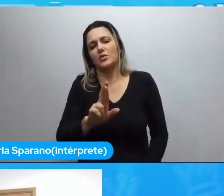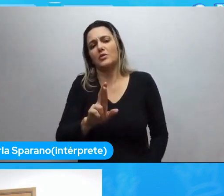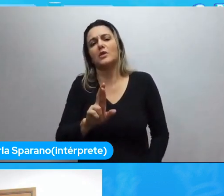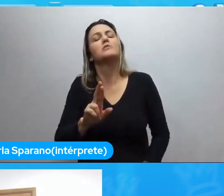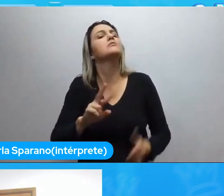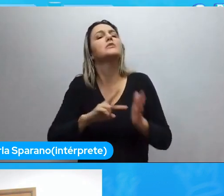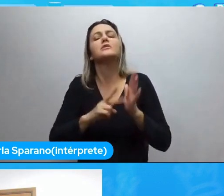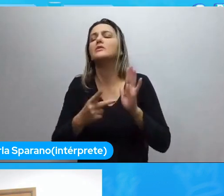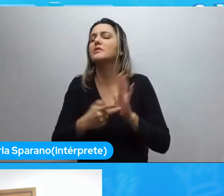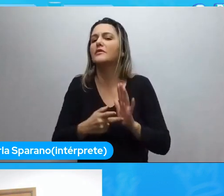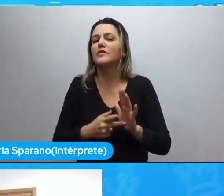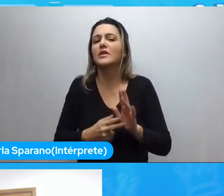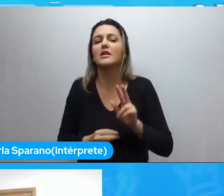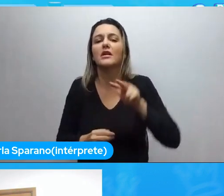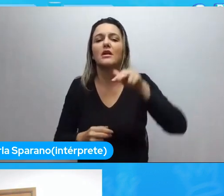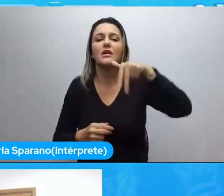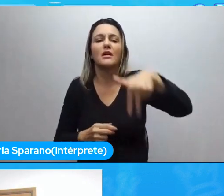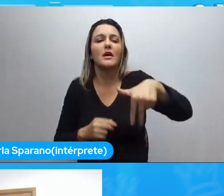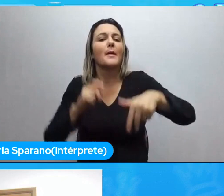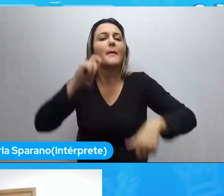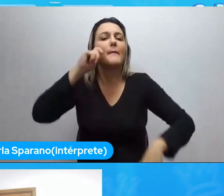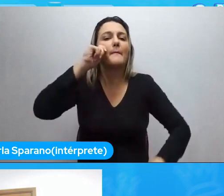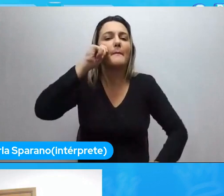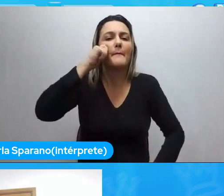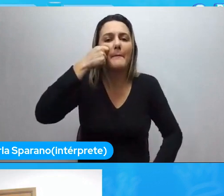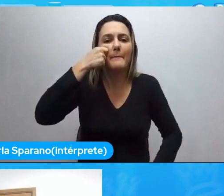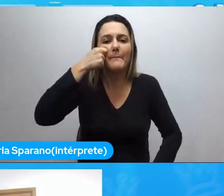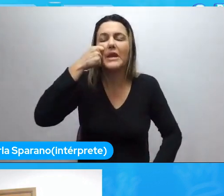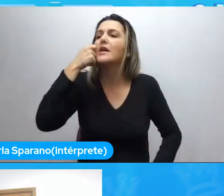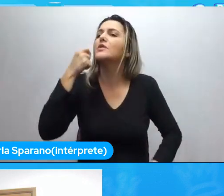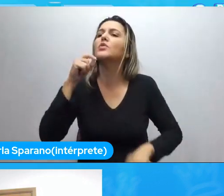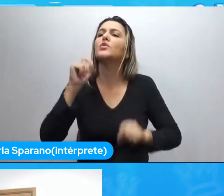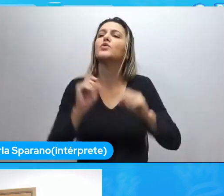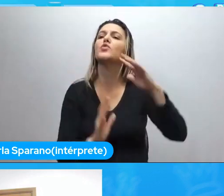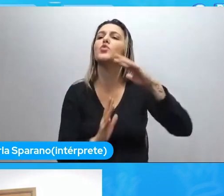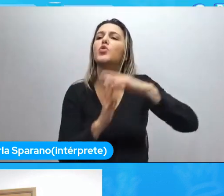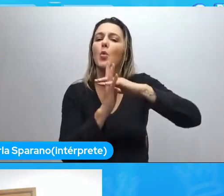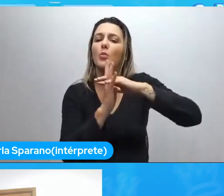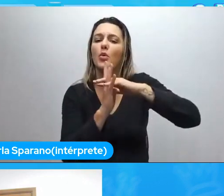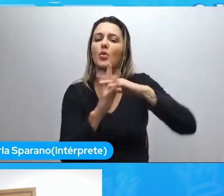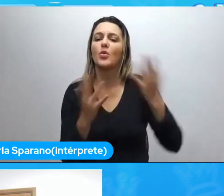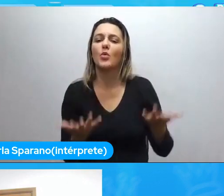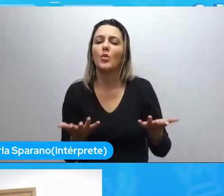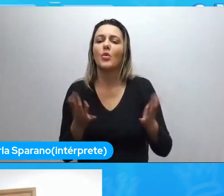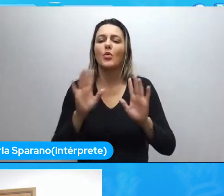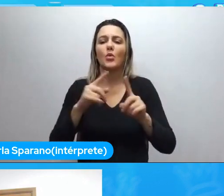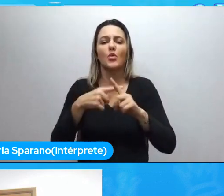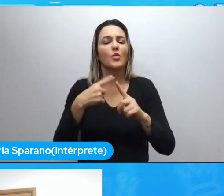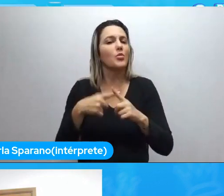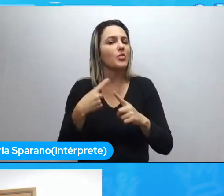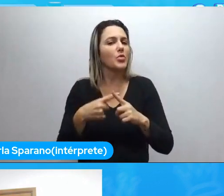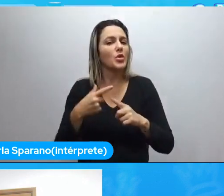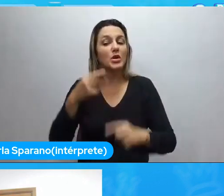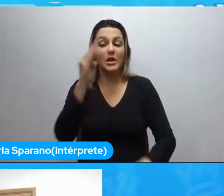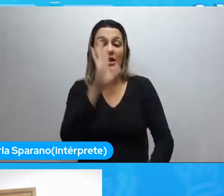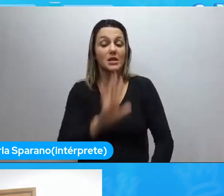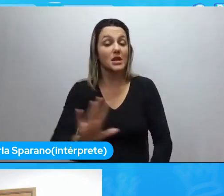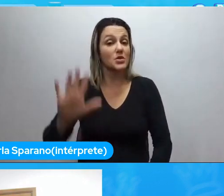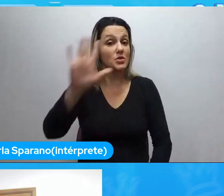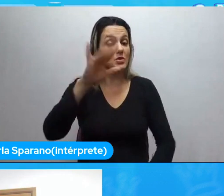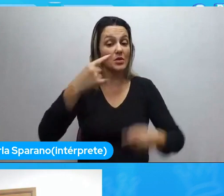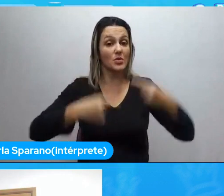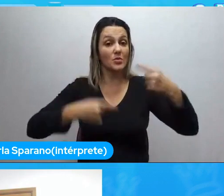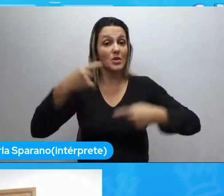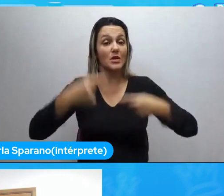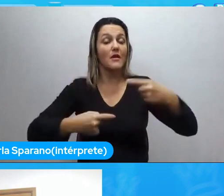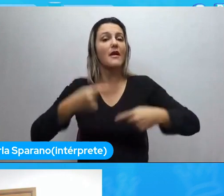topo. Eu sou a pessoa que discordo muito sobre pretos no topo. Porque, nitidamente, a nível nacional e político, a gente viu um preto no